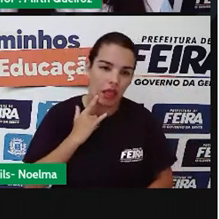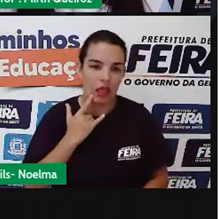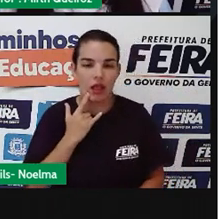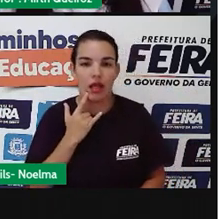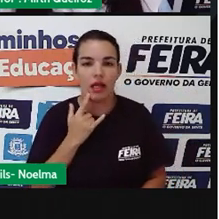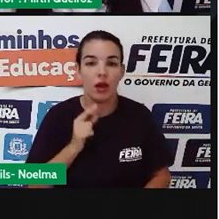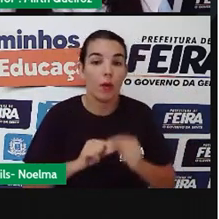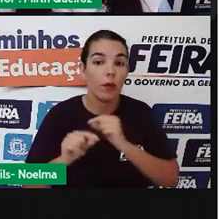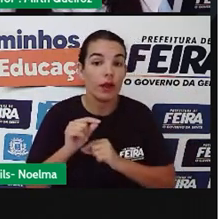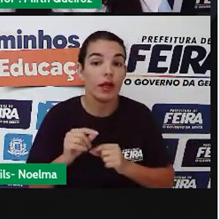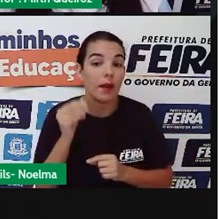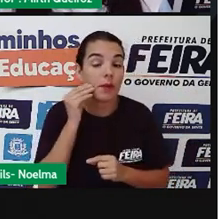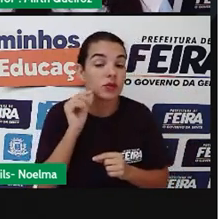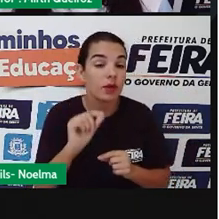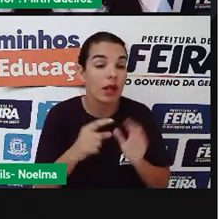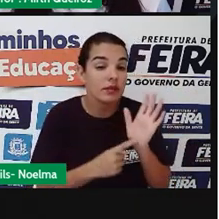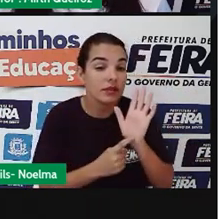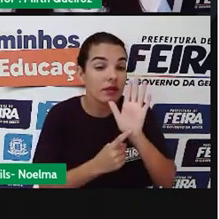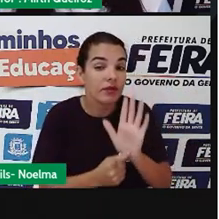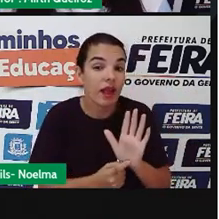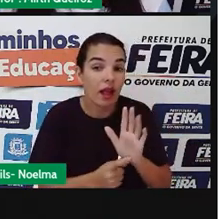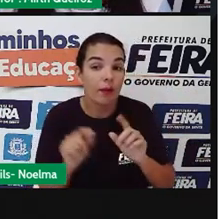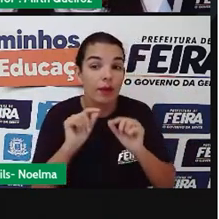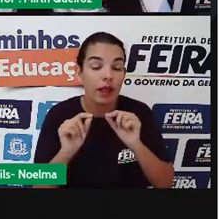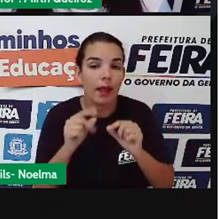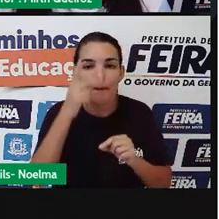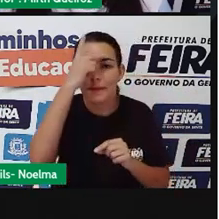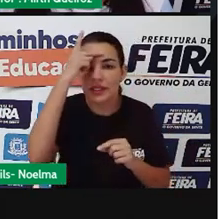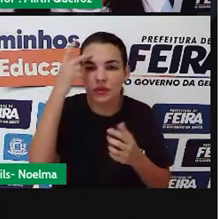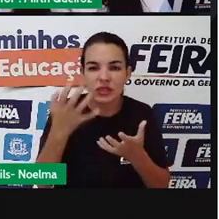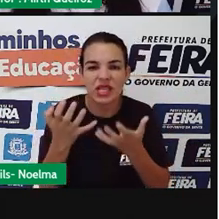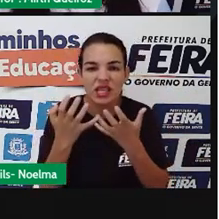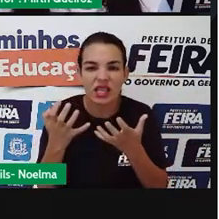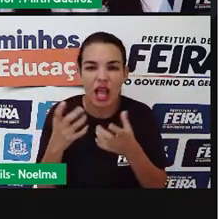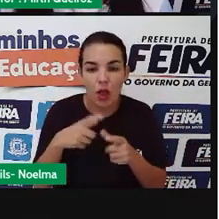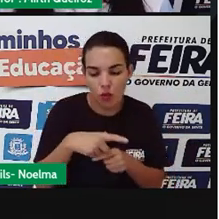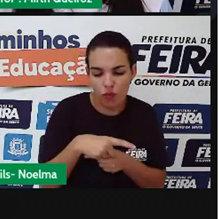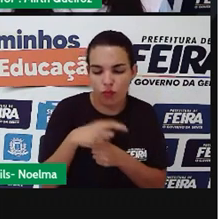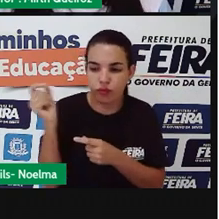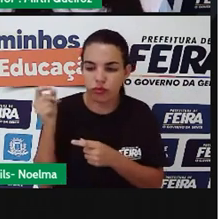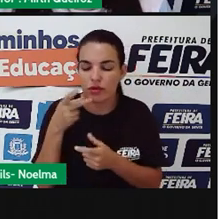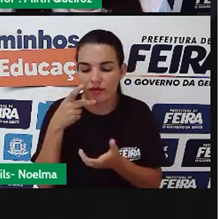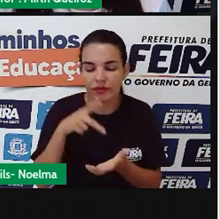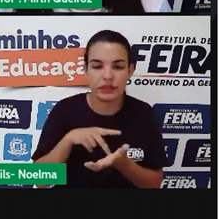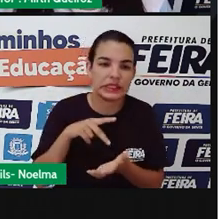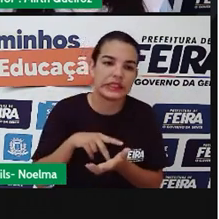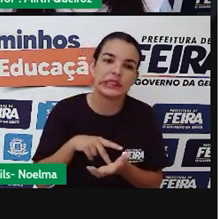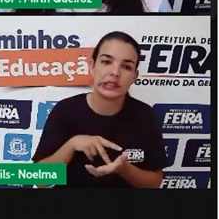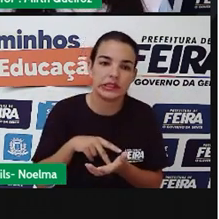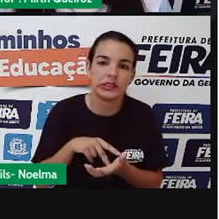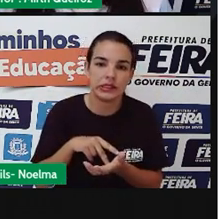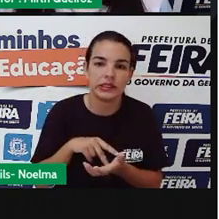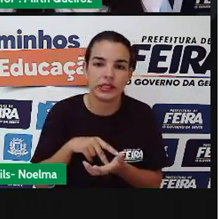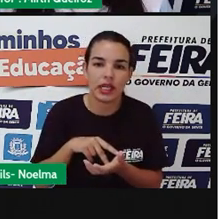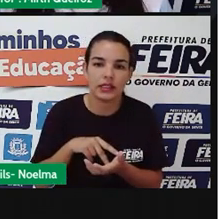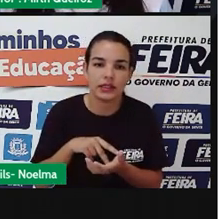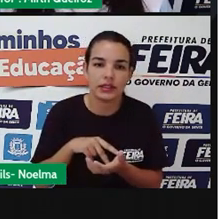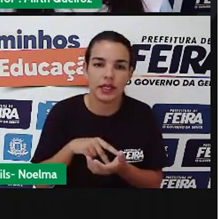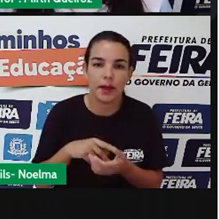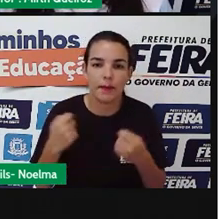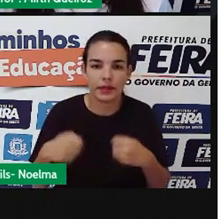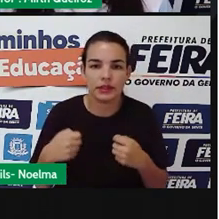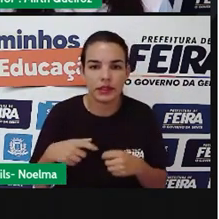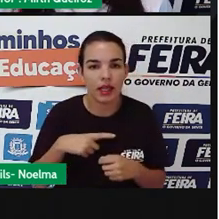ou resolver um determinado problema através do bicho. Olha só aí. Mais uma forte missão do livro, né?